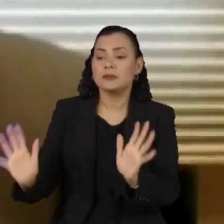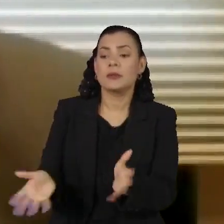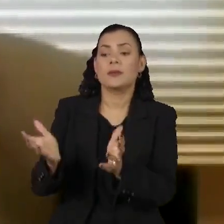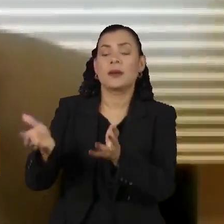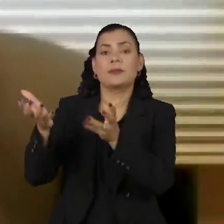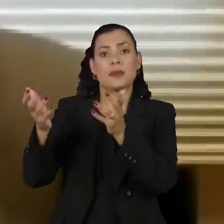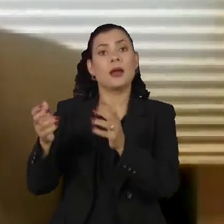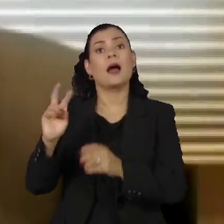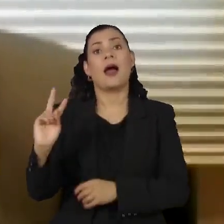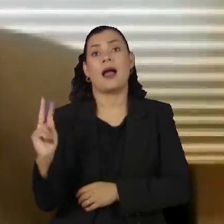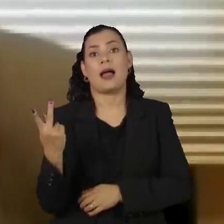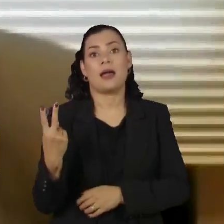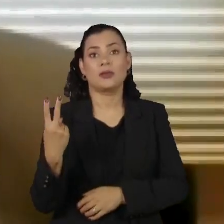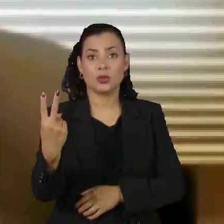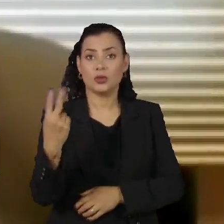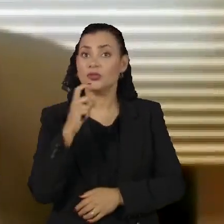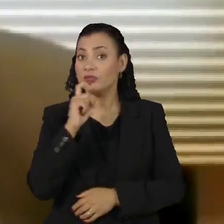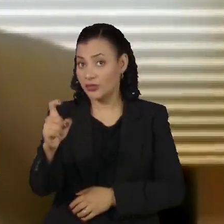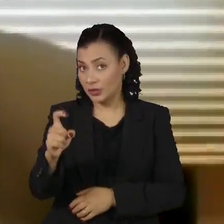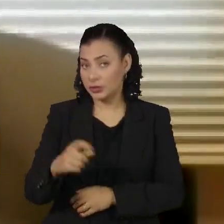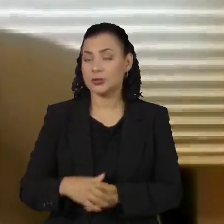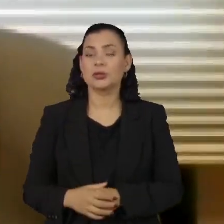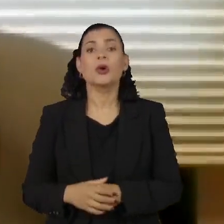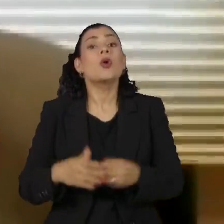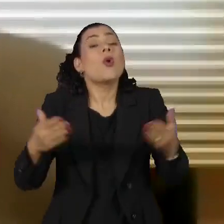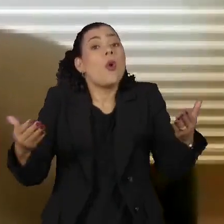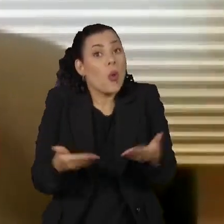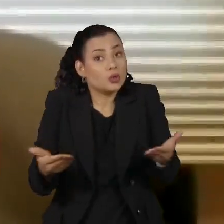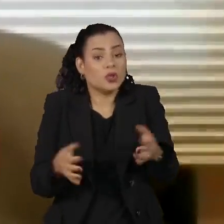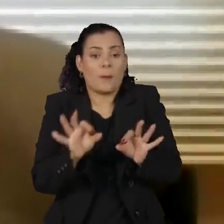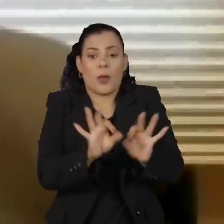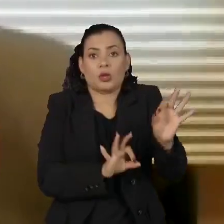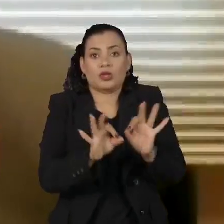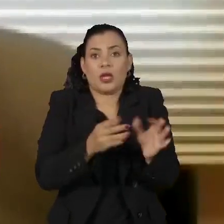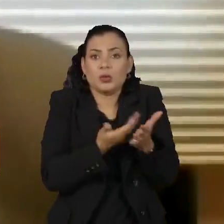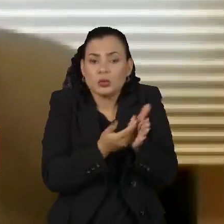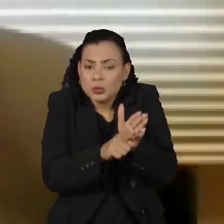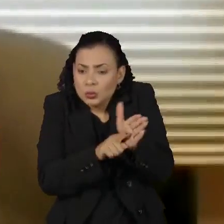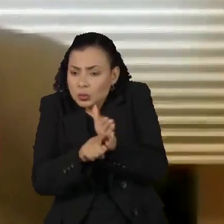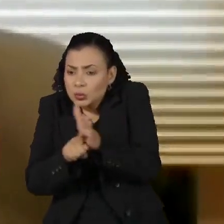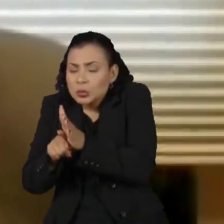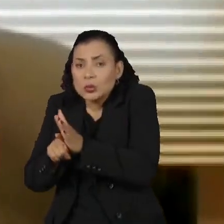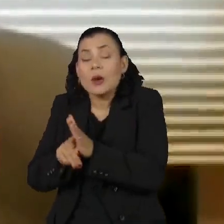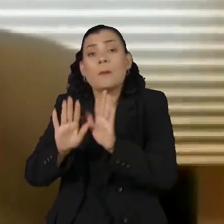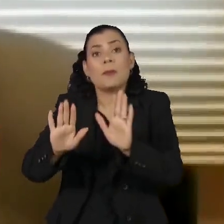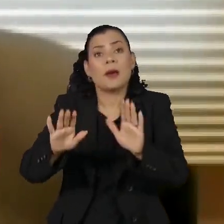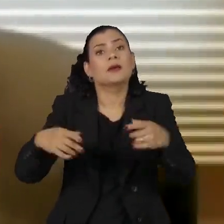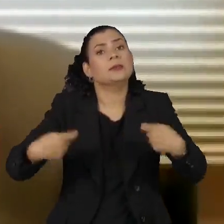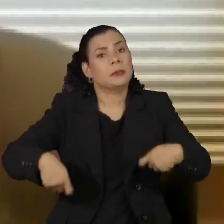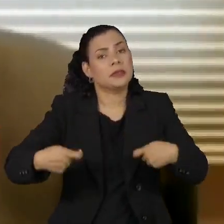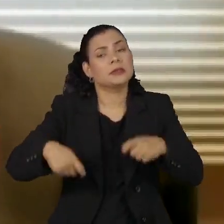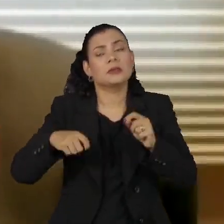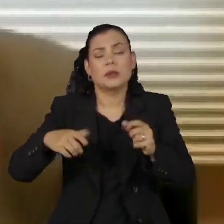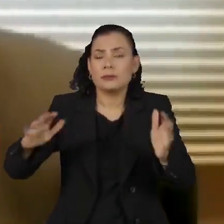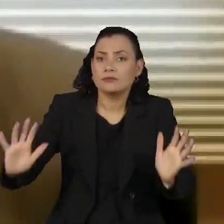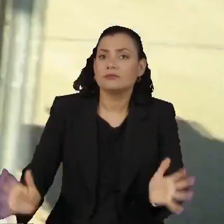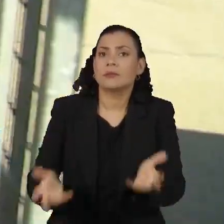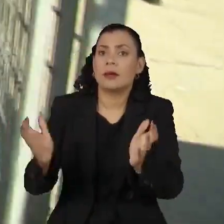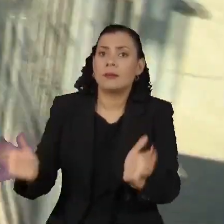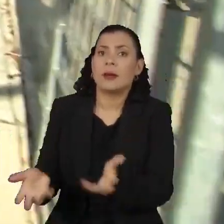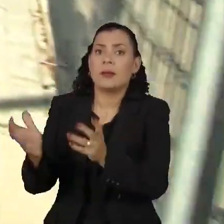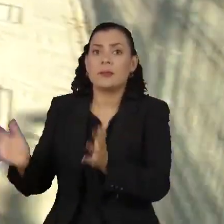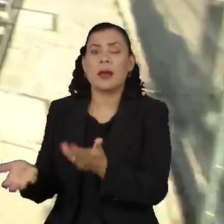demanda do hidrogênio. Na verdade, hoje nós temos projetos em estudo, mas precisamos efetivamente fomentar uma